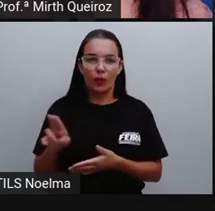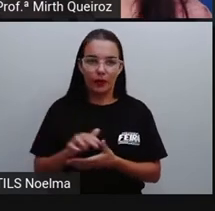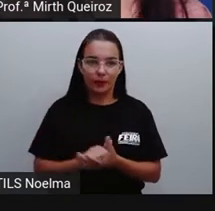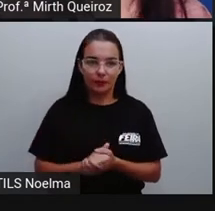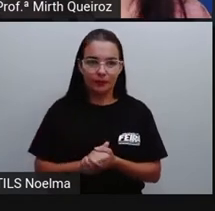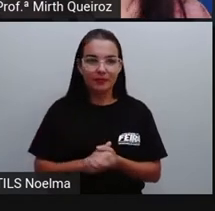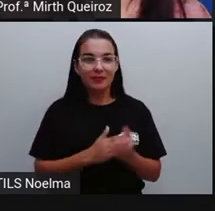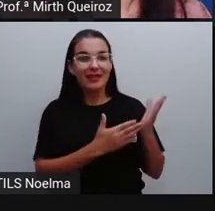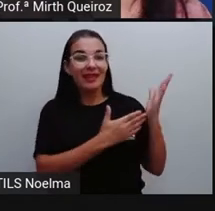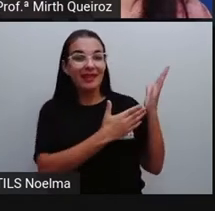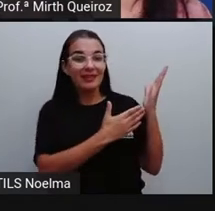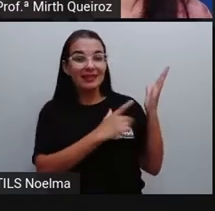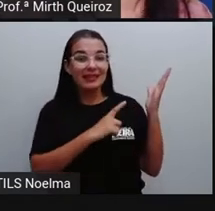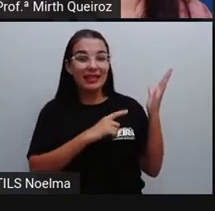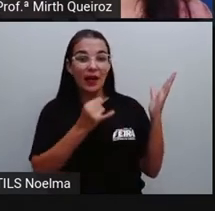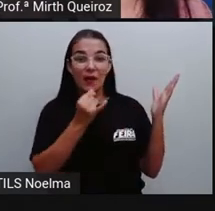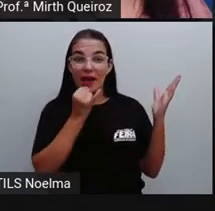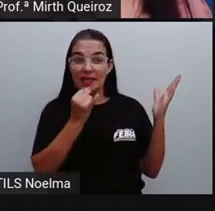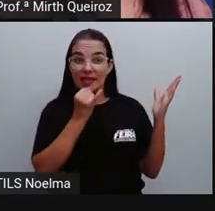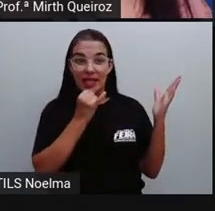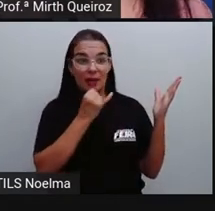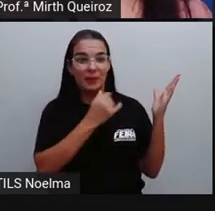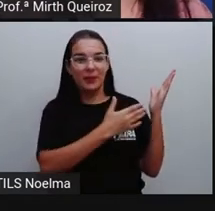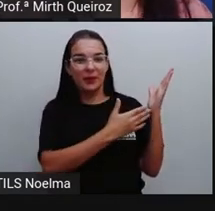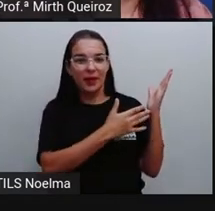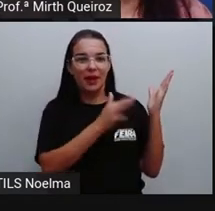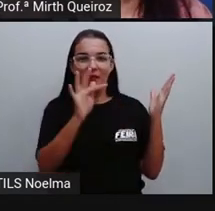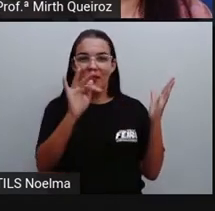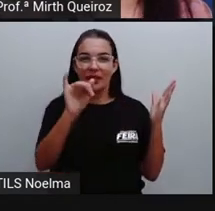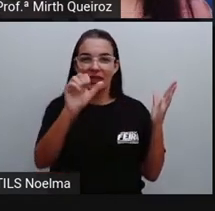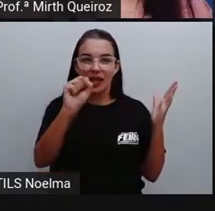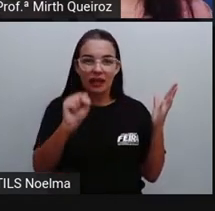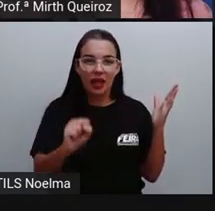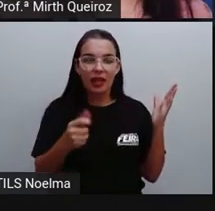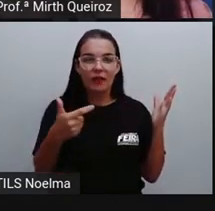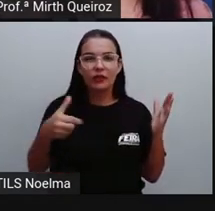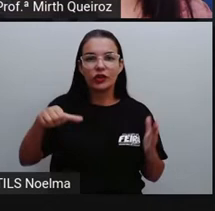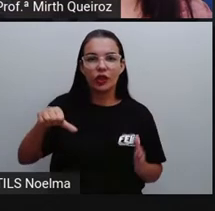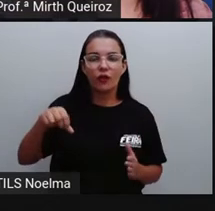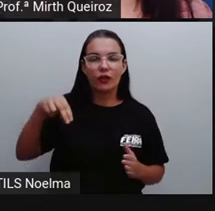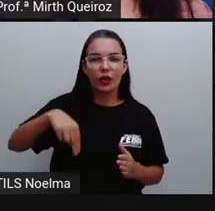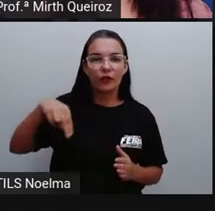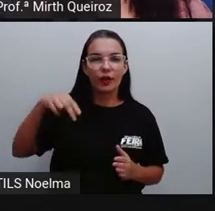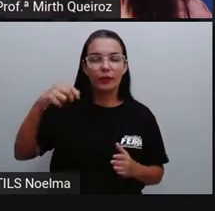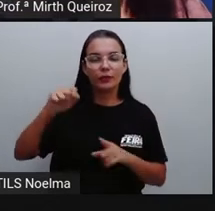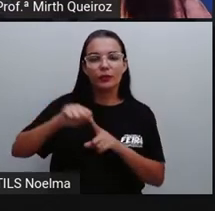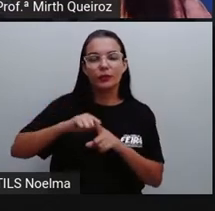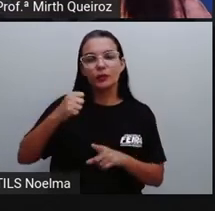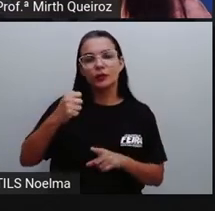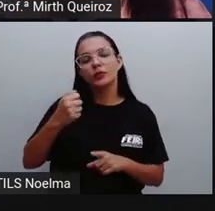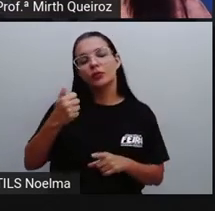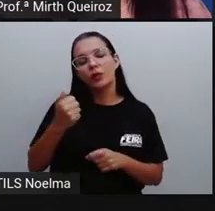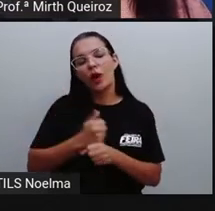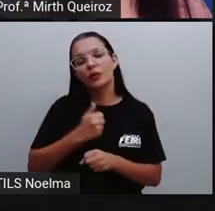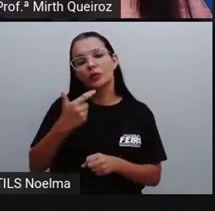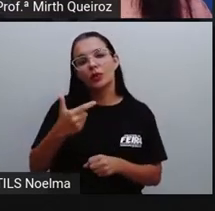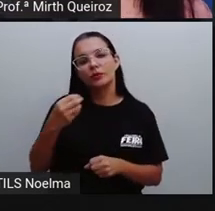Aqui a gente tem um exemplo, né? Feira de Santana, 29 de novembro de 2021.